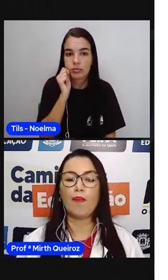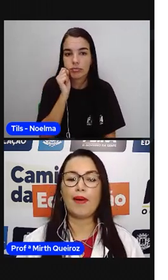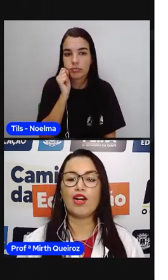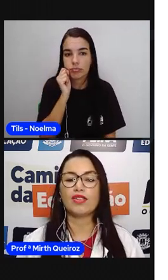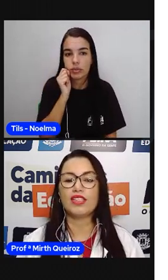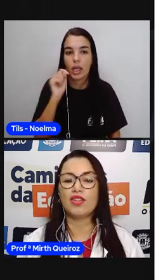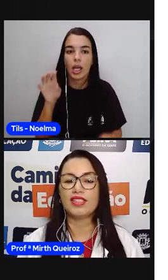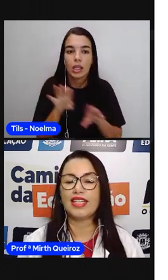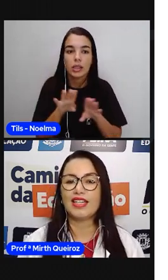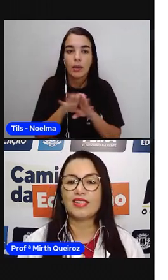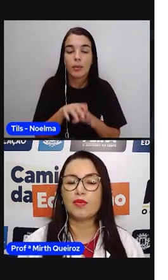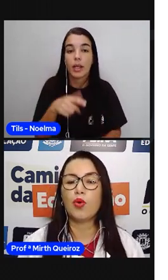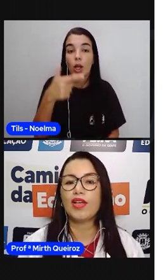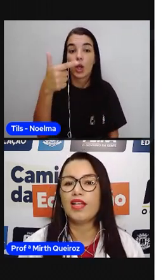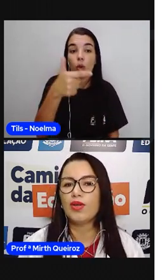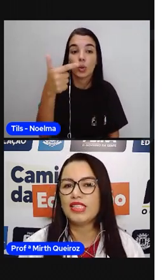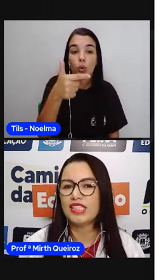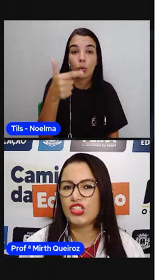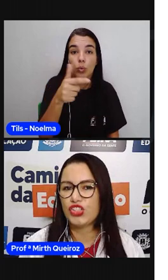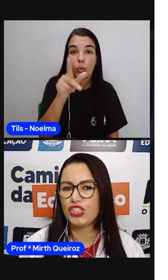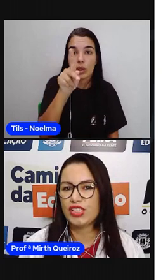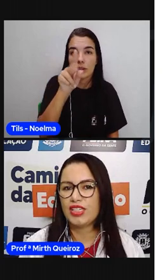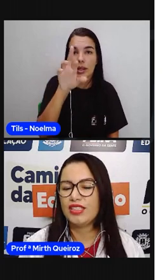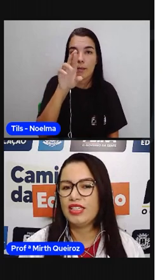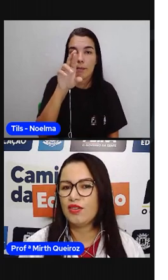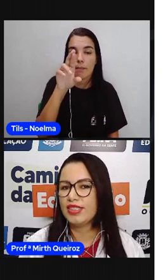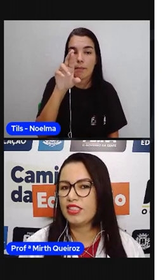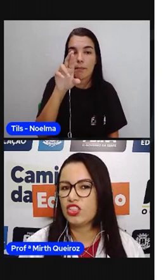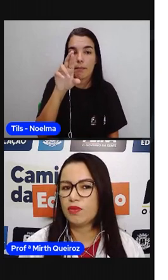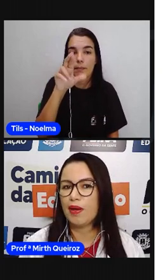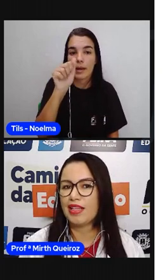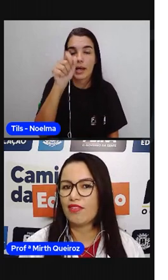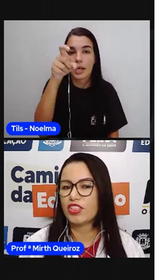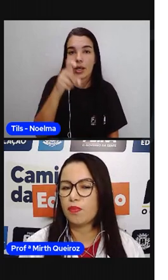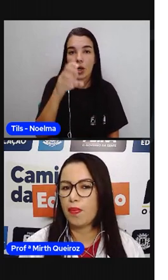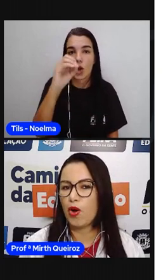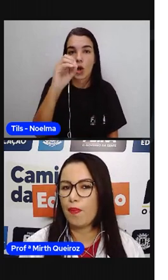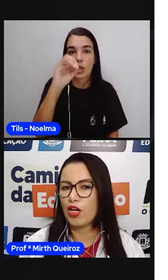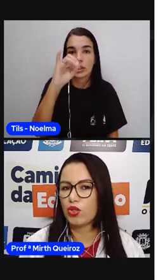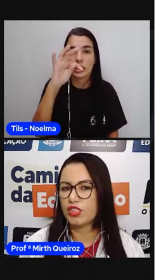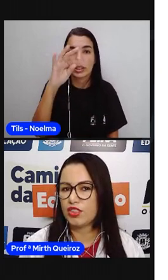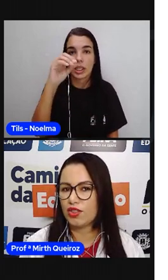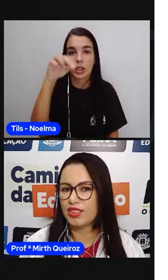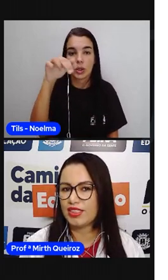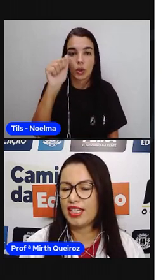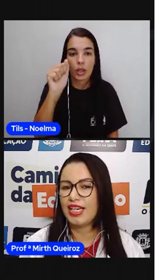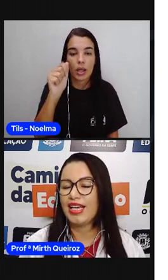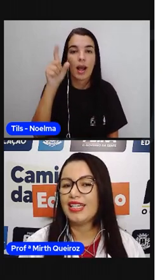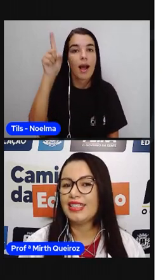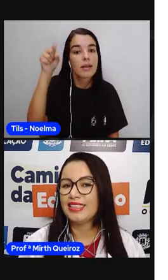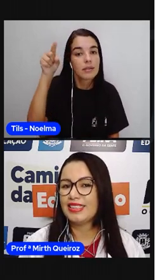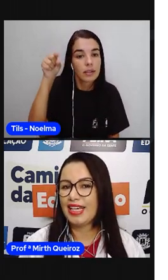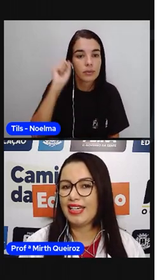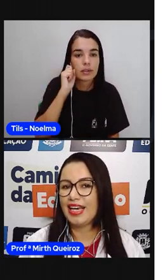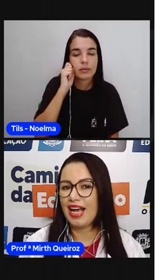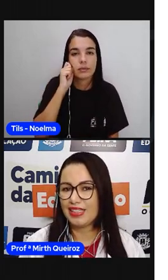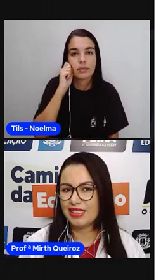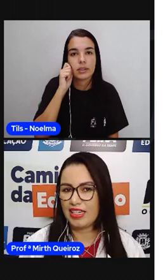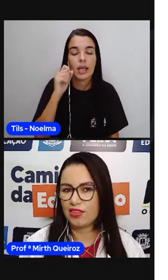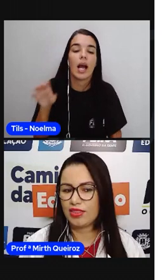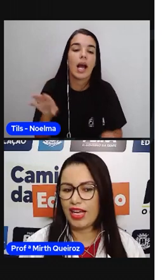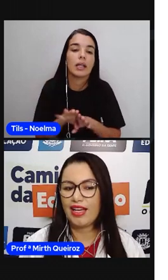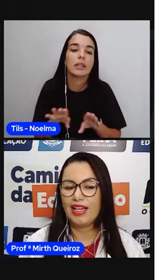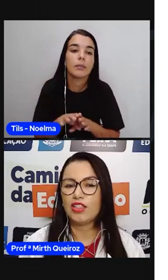paroxítonas sem acento? Porque não existe, não existe palavras paroxítonas sem